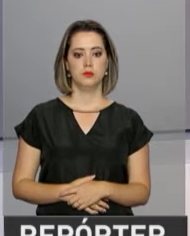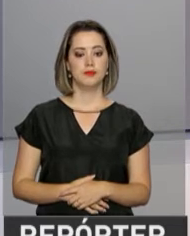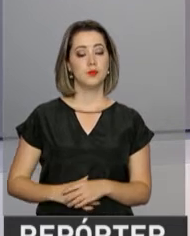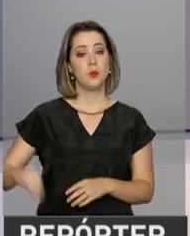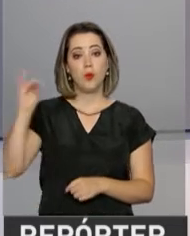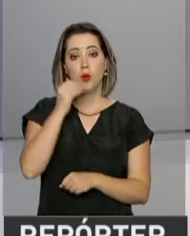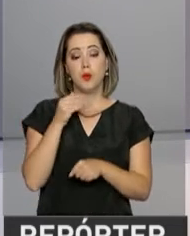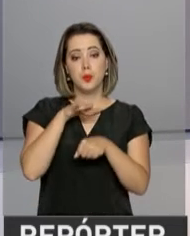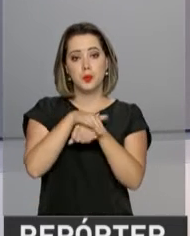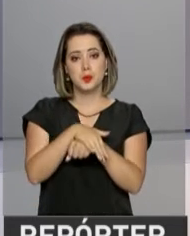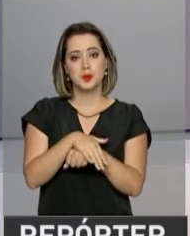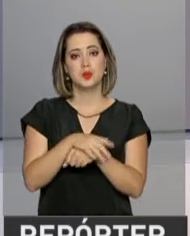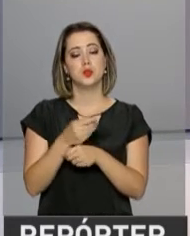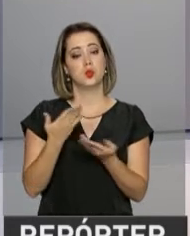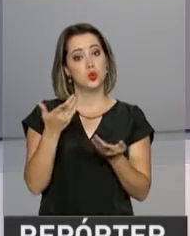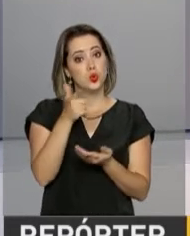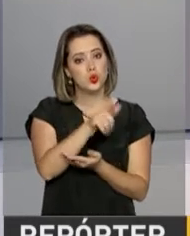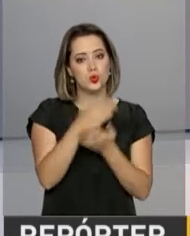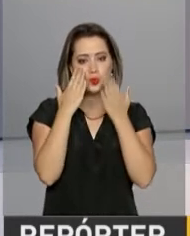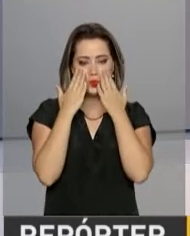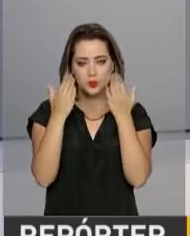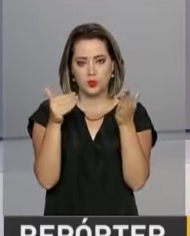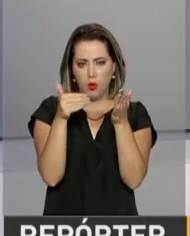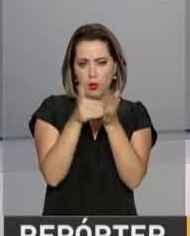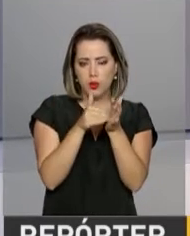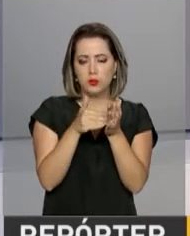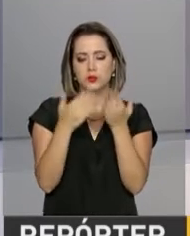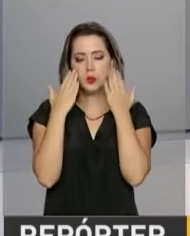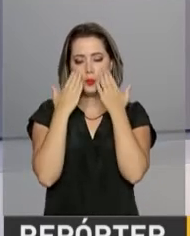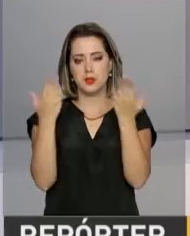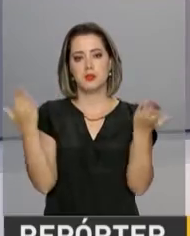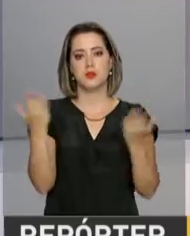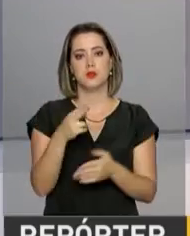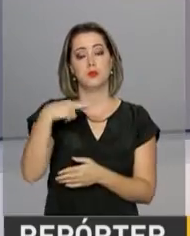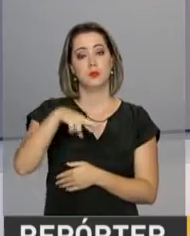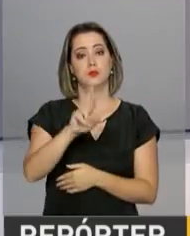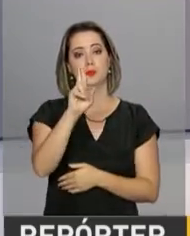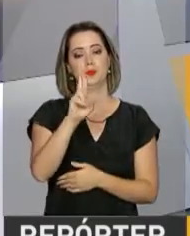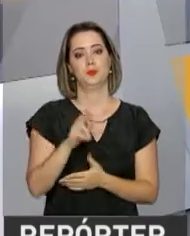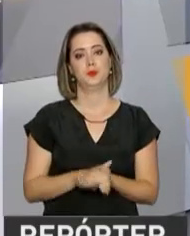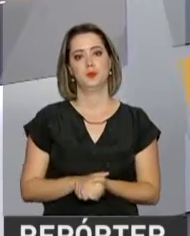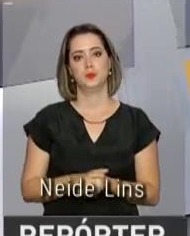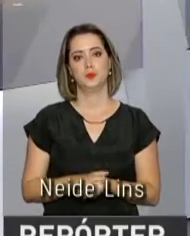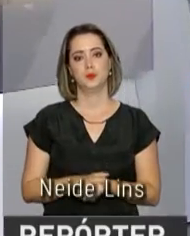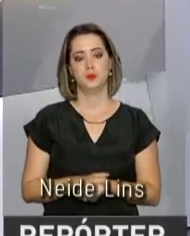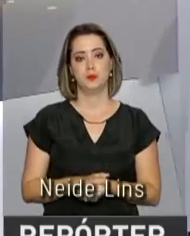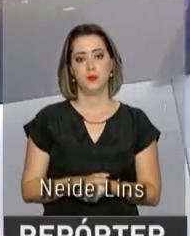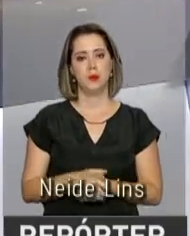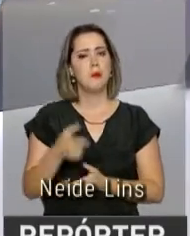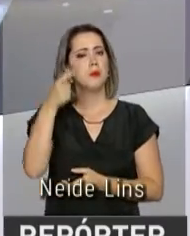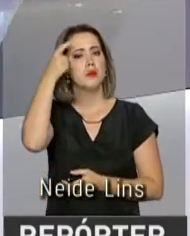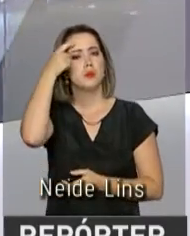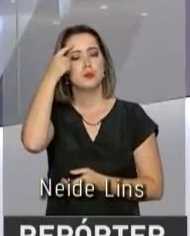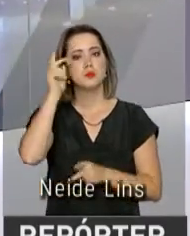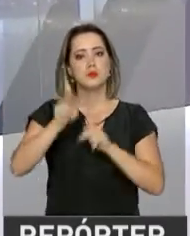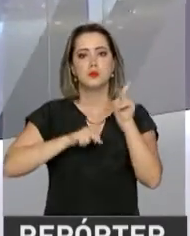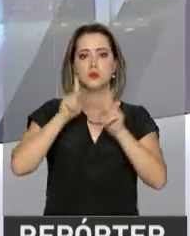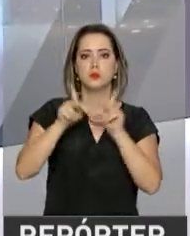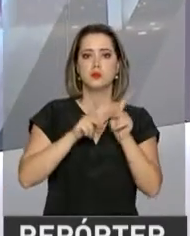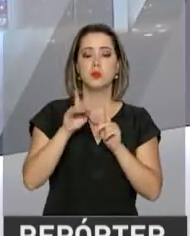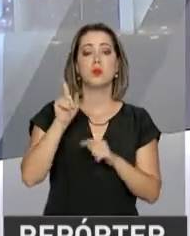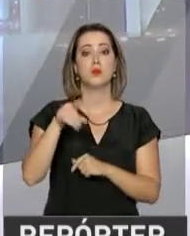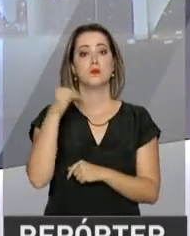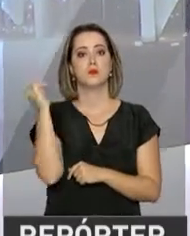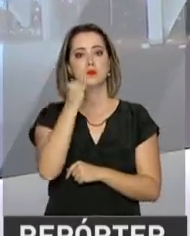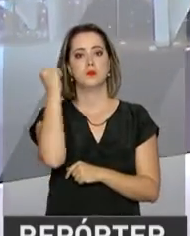Olá, boa noite. No ar a última edição desta segunda-feira do repórter NBR. Para conscientizar a população sobre